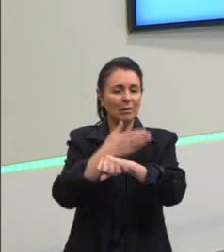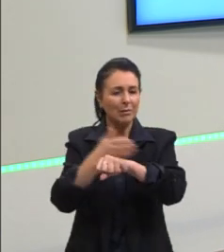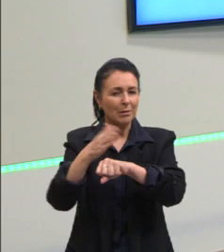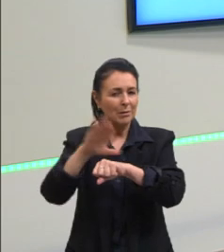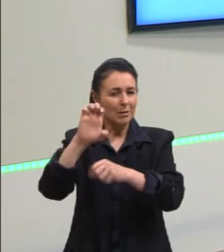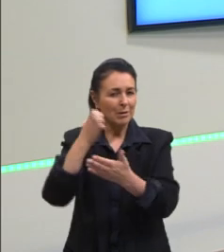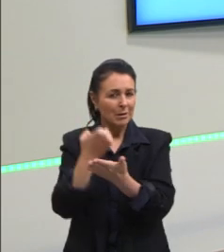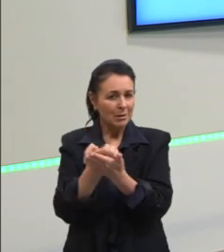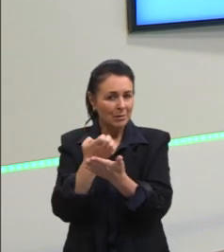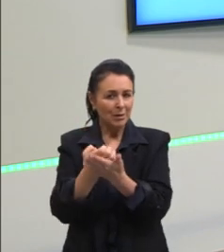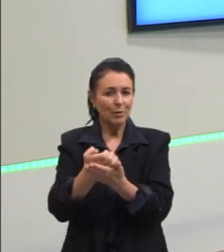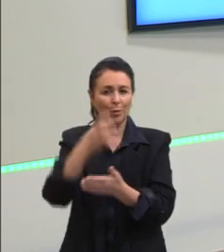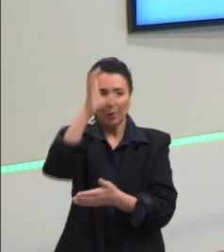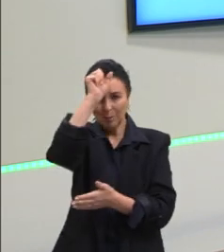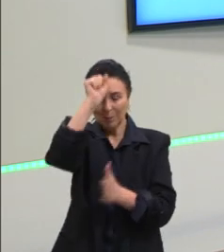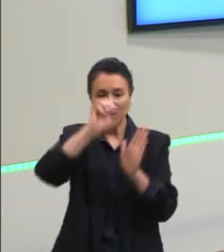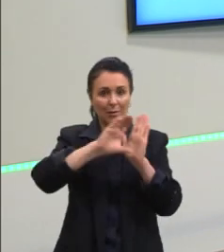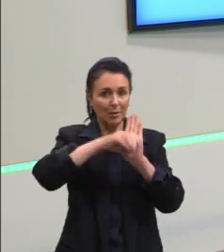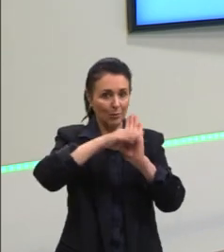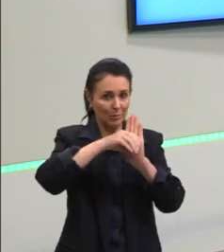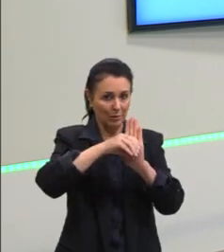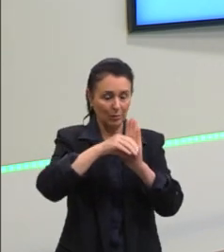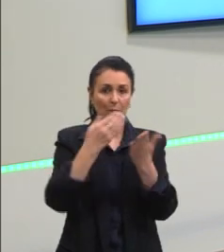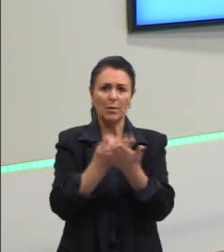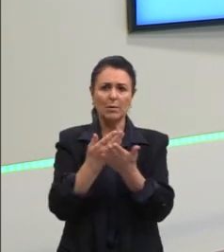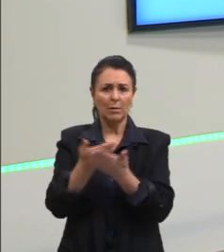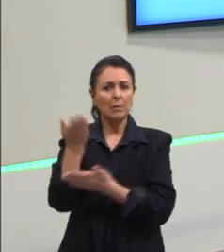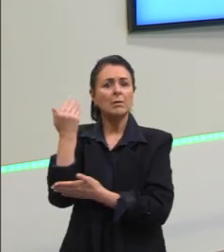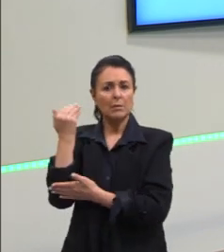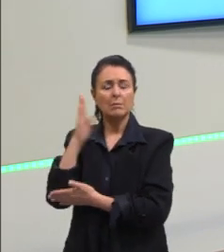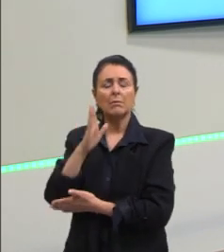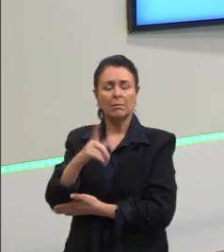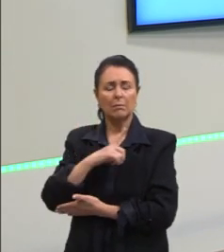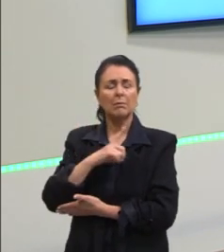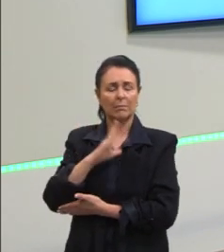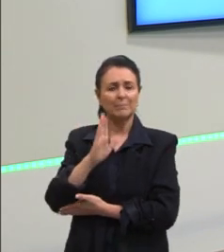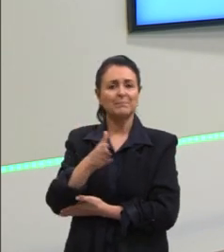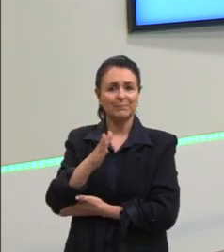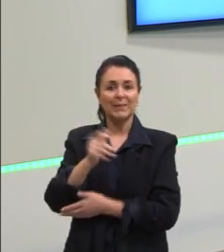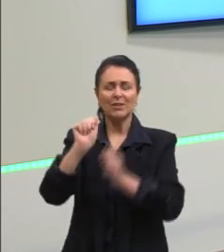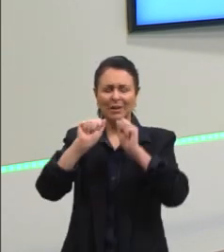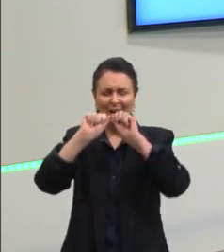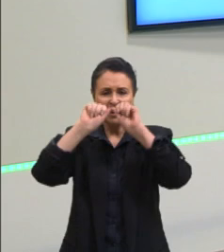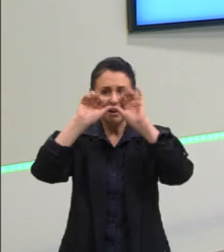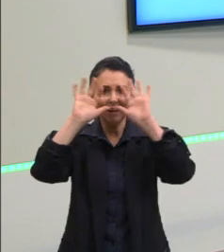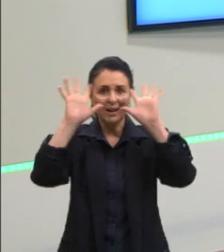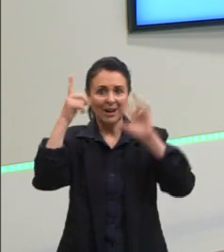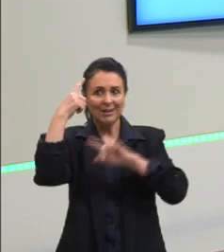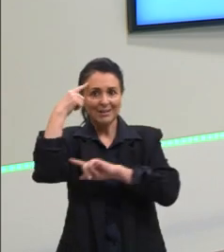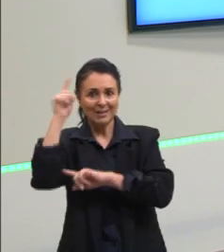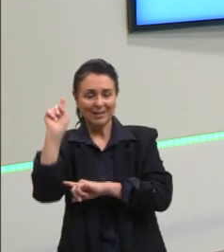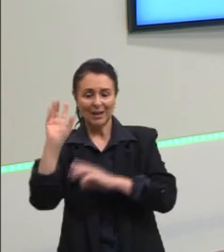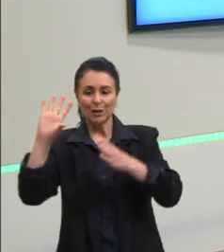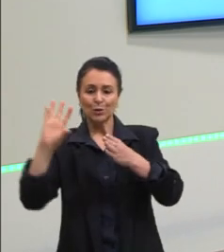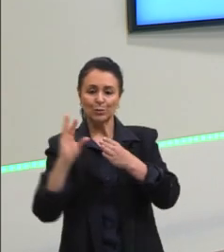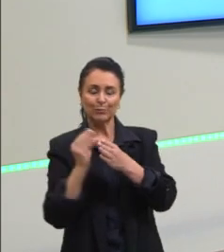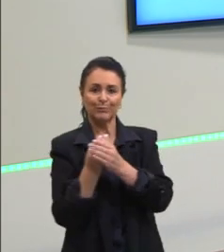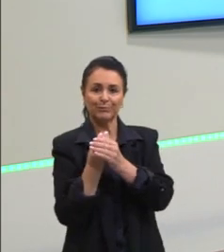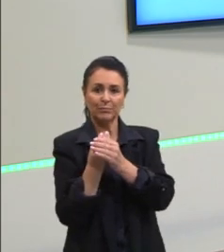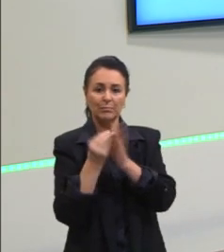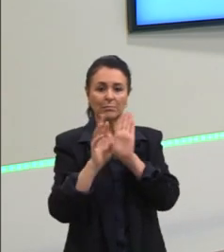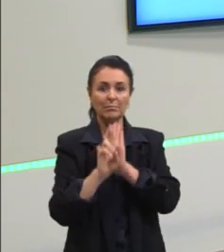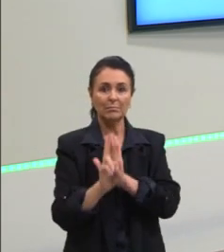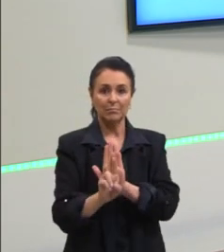conceitos, mas nas aulas anteriores eu já fiz isso e acredito que está bem claro essa ideia de conjuntos no sentido de